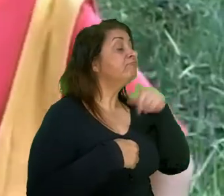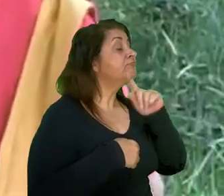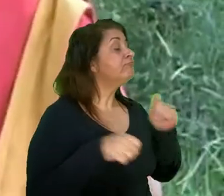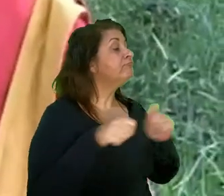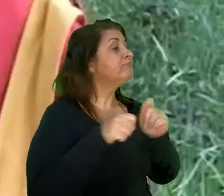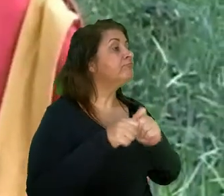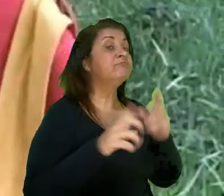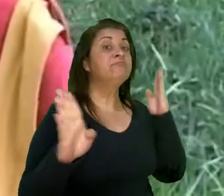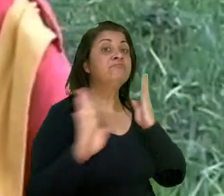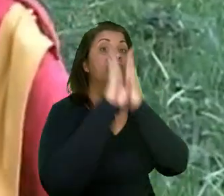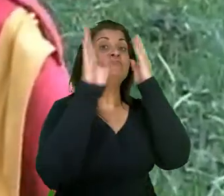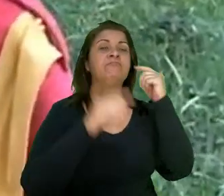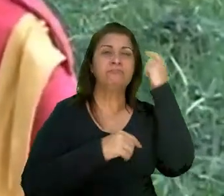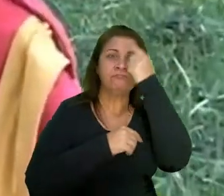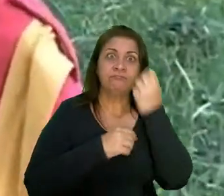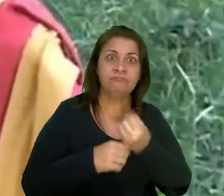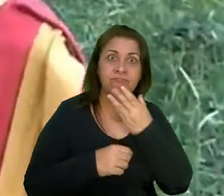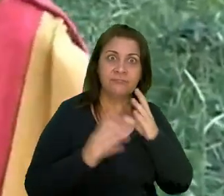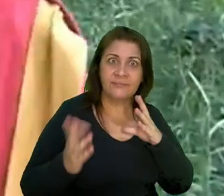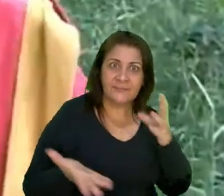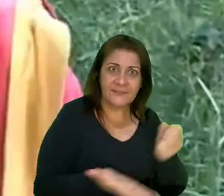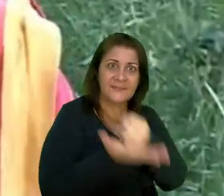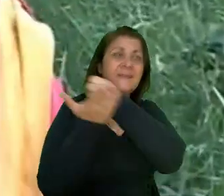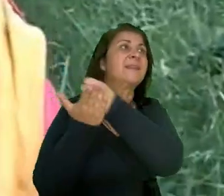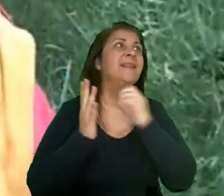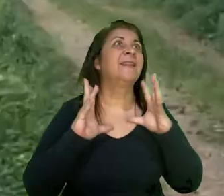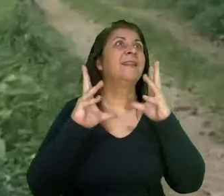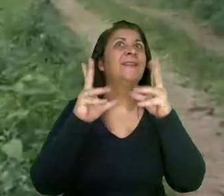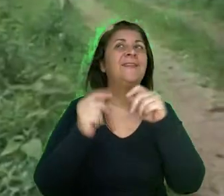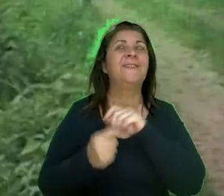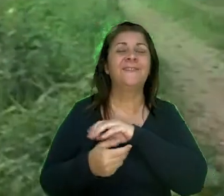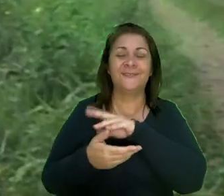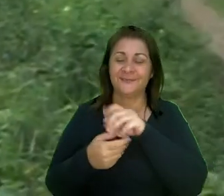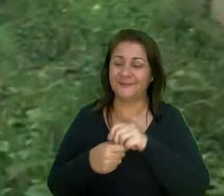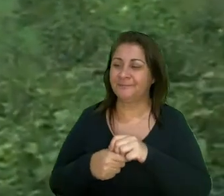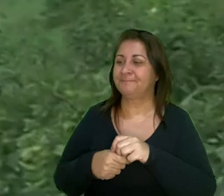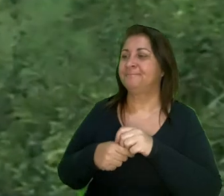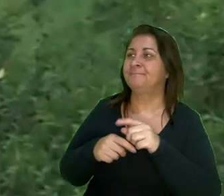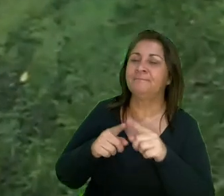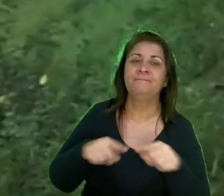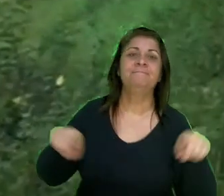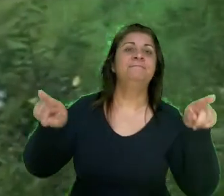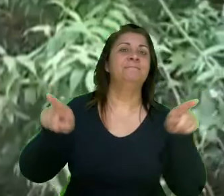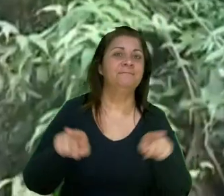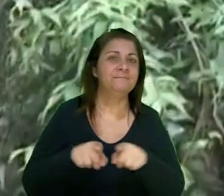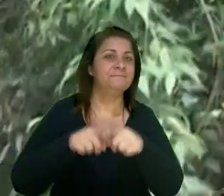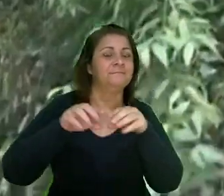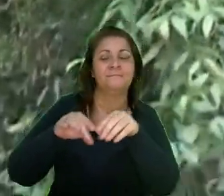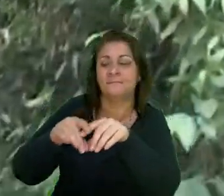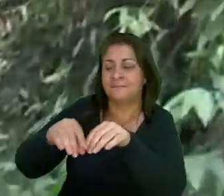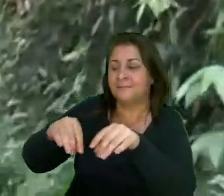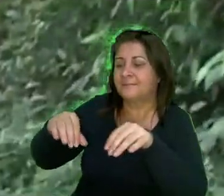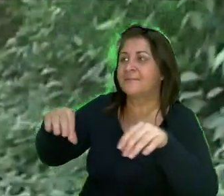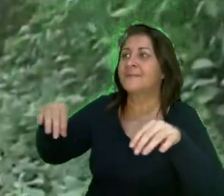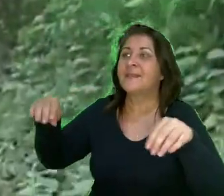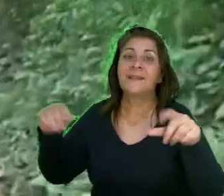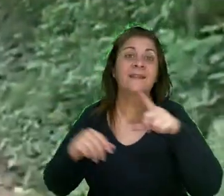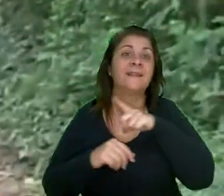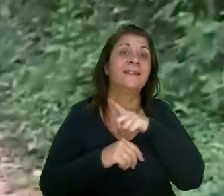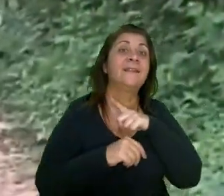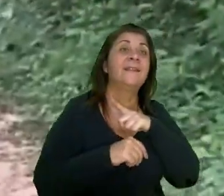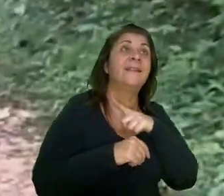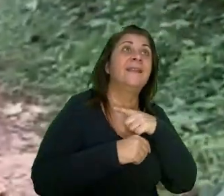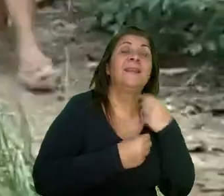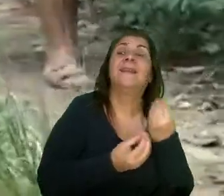eu vou fazer Vou achar o zóio bom e servar todo mundo O que essa terra tem O que essa